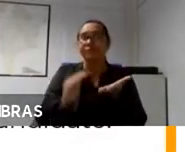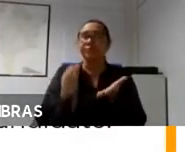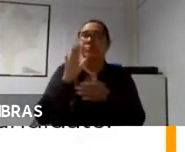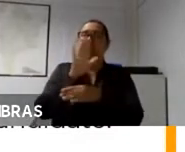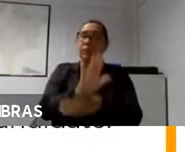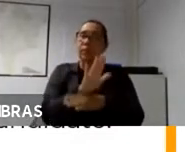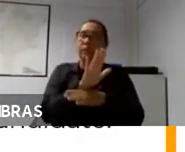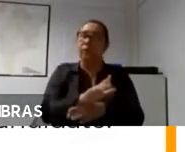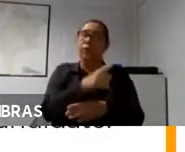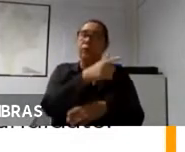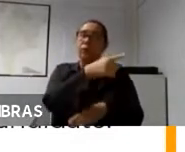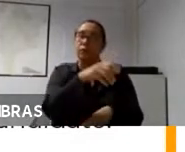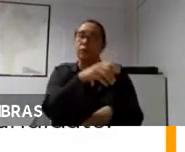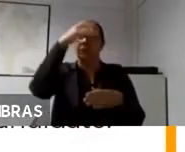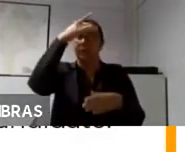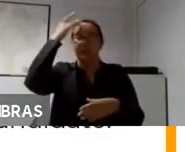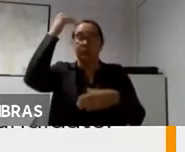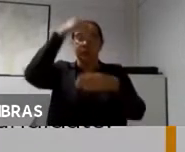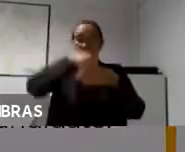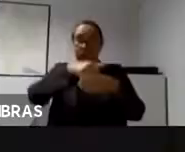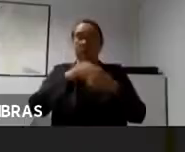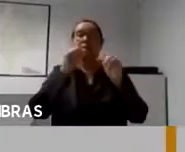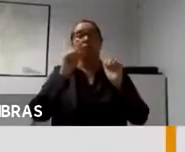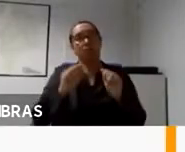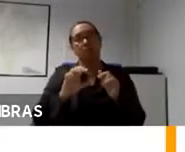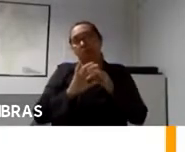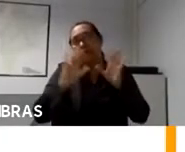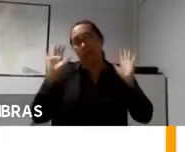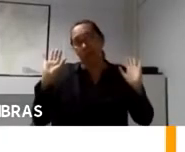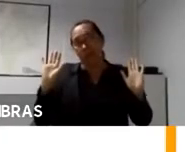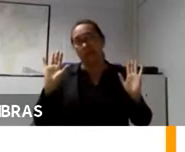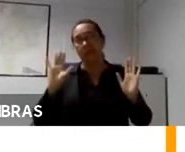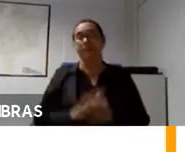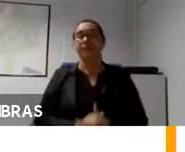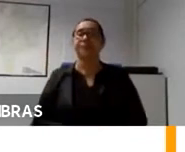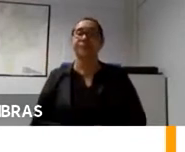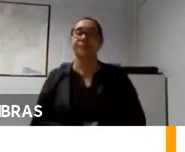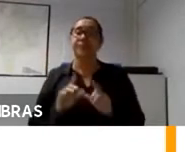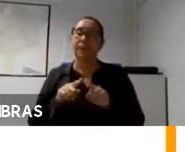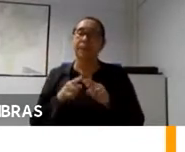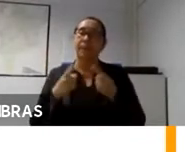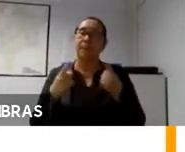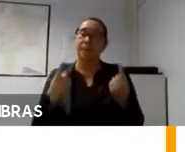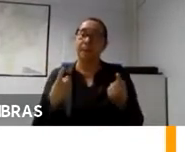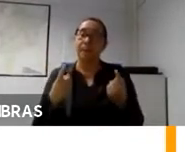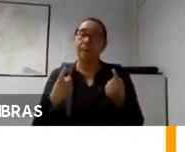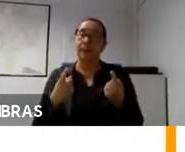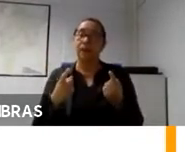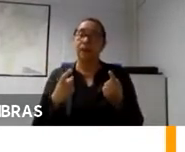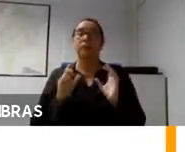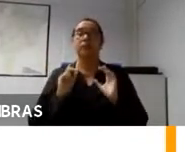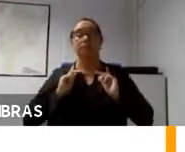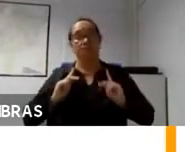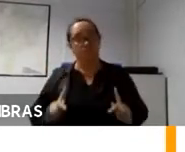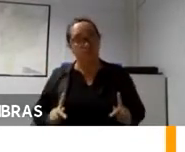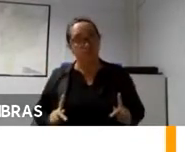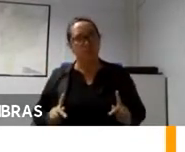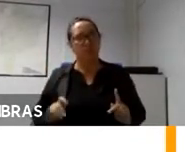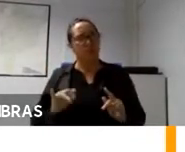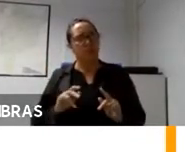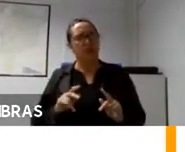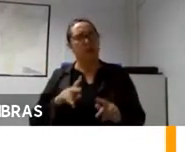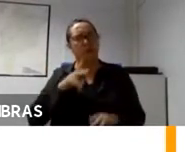um determinado candidato. Tenho julgado também sobre isso. Mas as condutas excessivas que